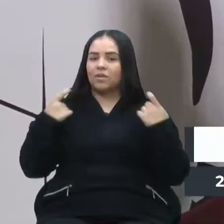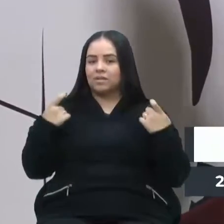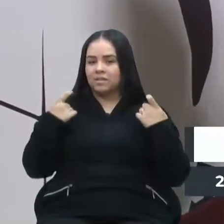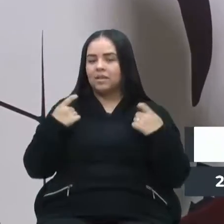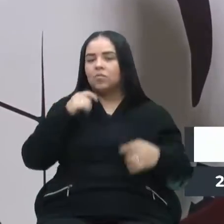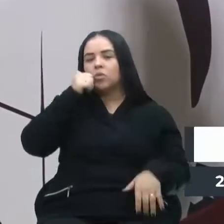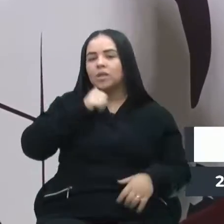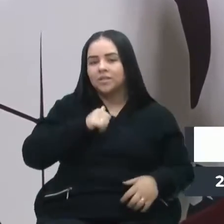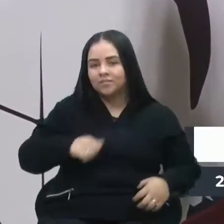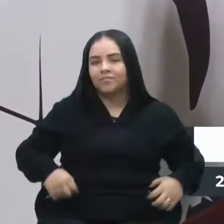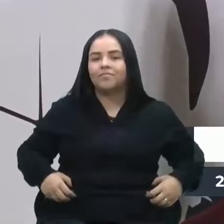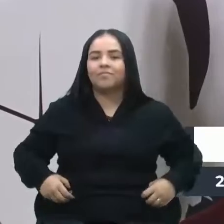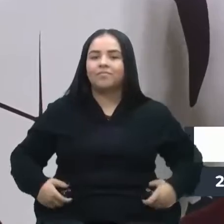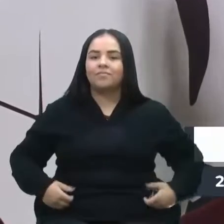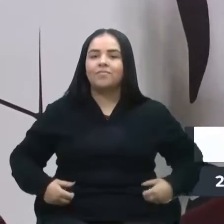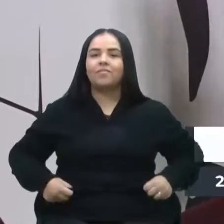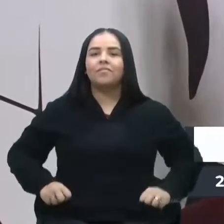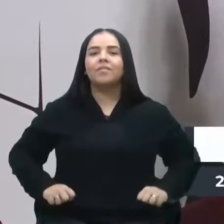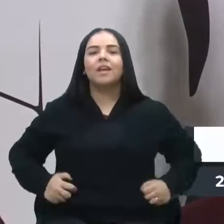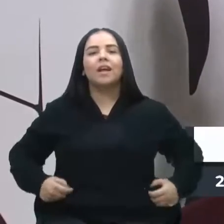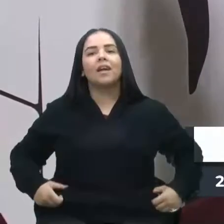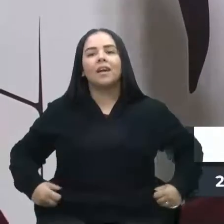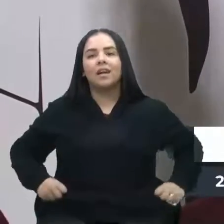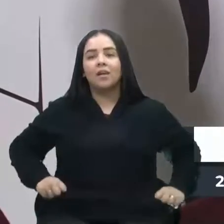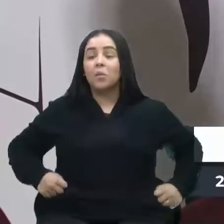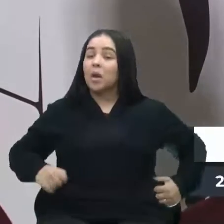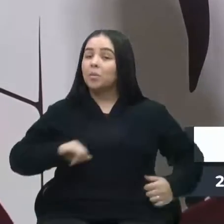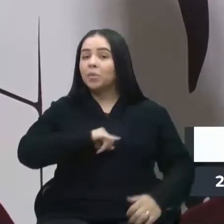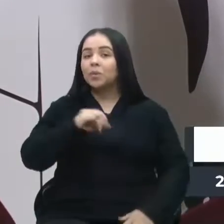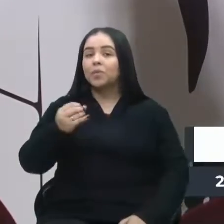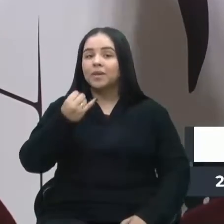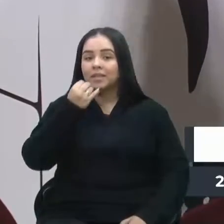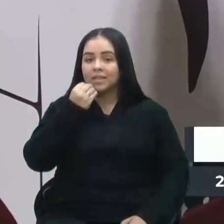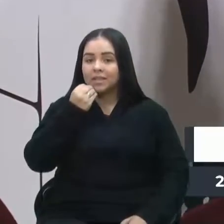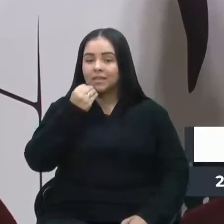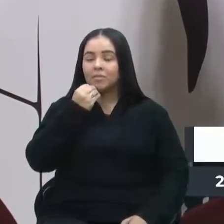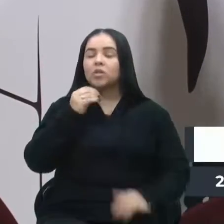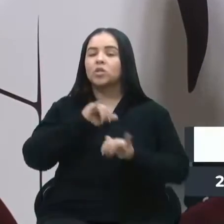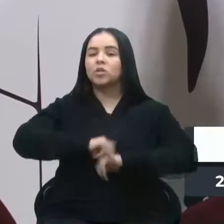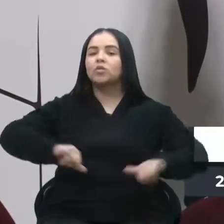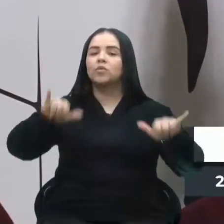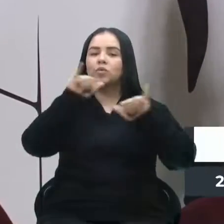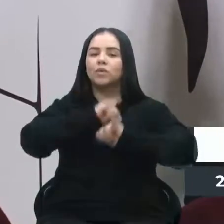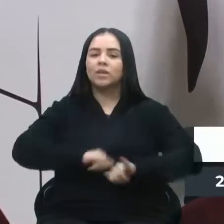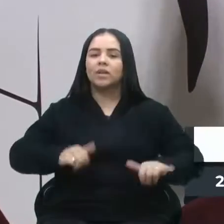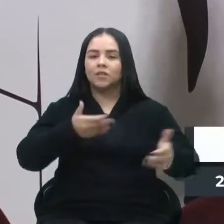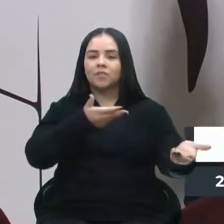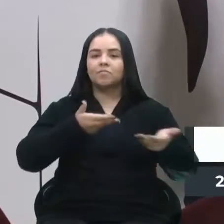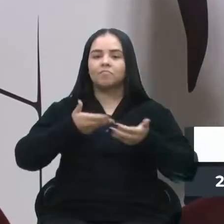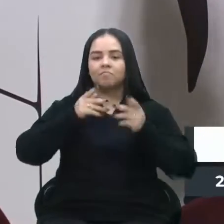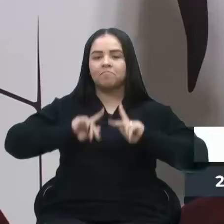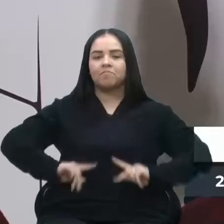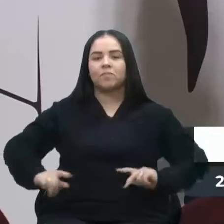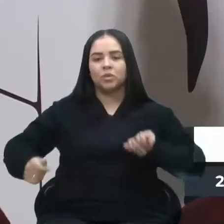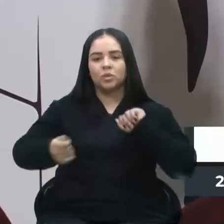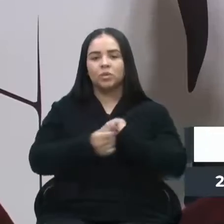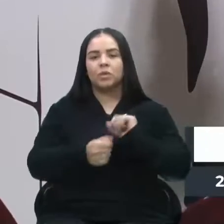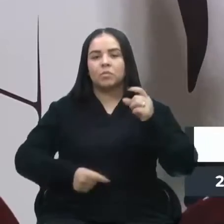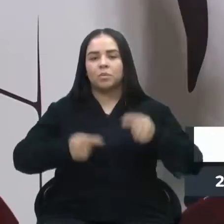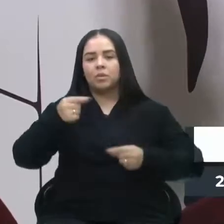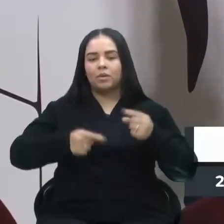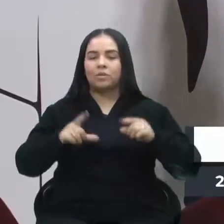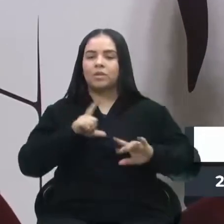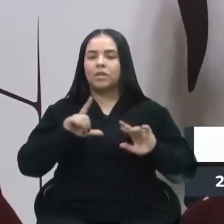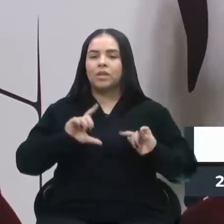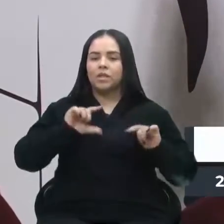aproveitando o espaço para divulgar a programação, convidando as pessoas para se fazerem presentes para esse debate. Teremos ações